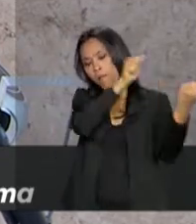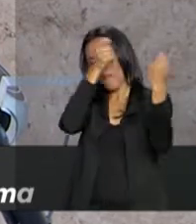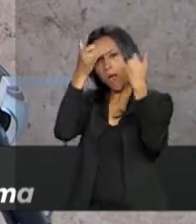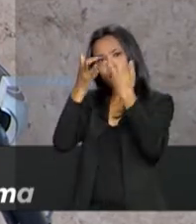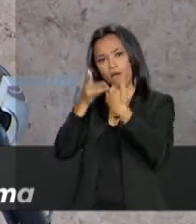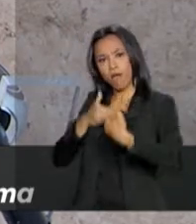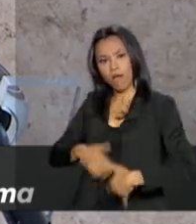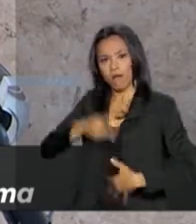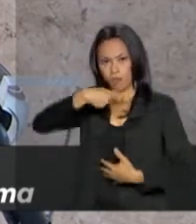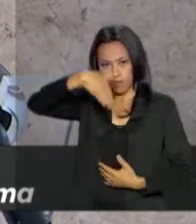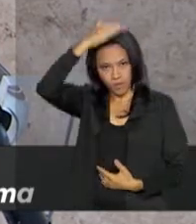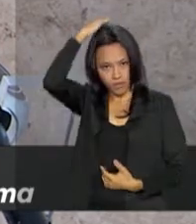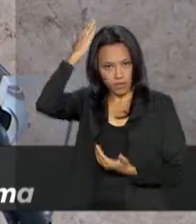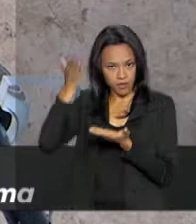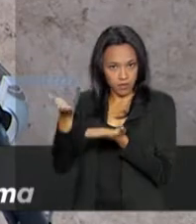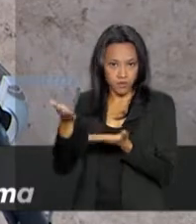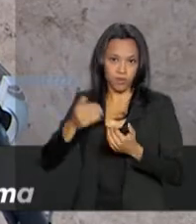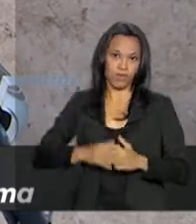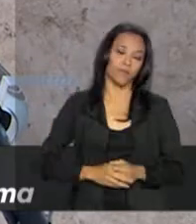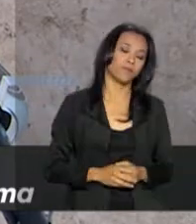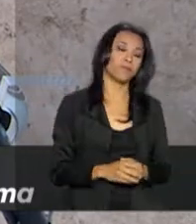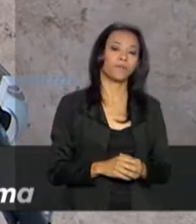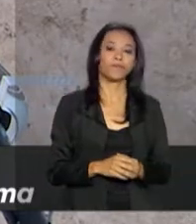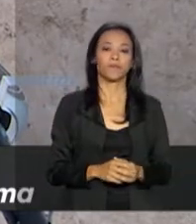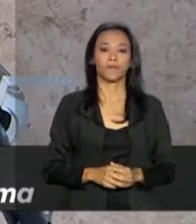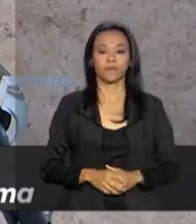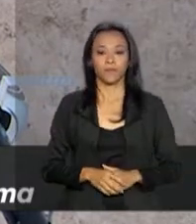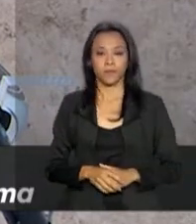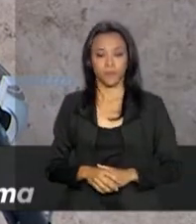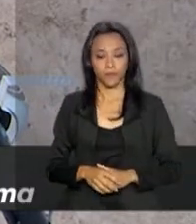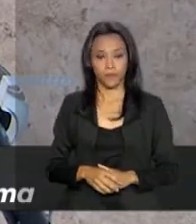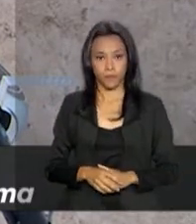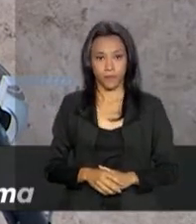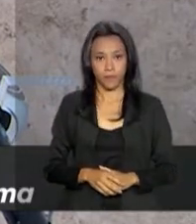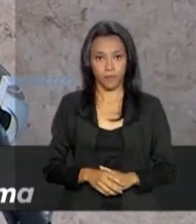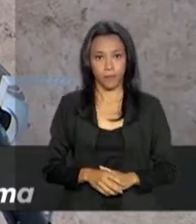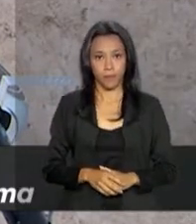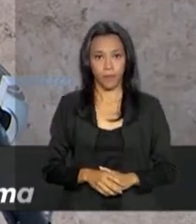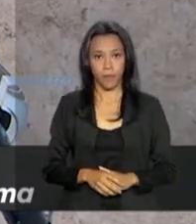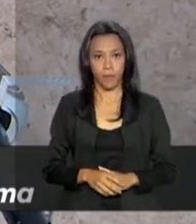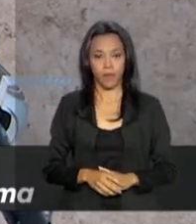daquelas questões. Quem são as pessoas, as autoridades que vão estar nessa comitiva?